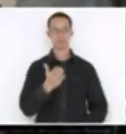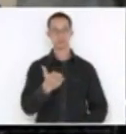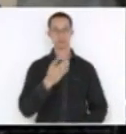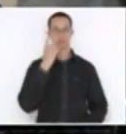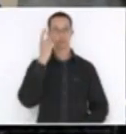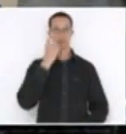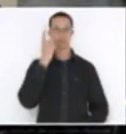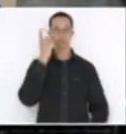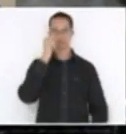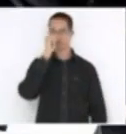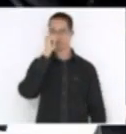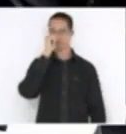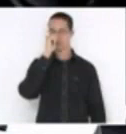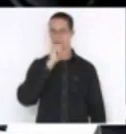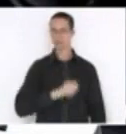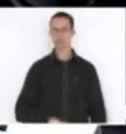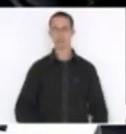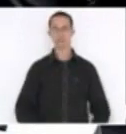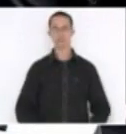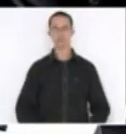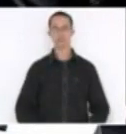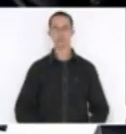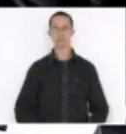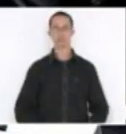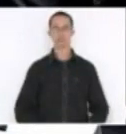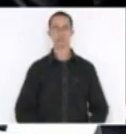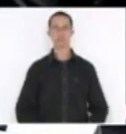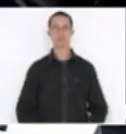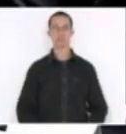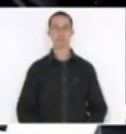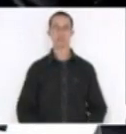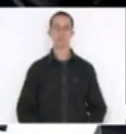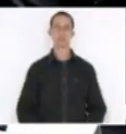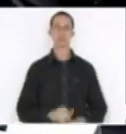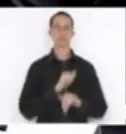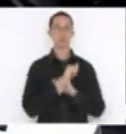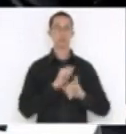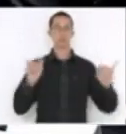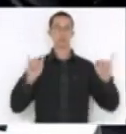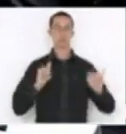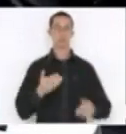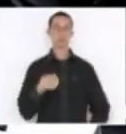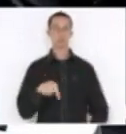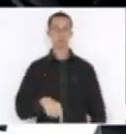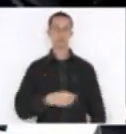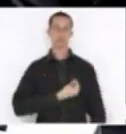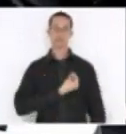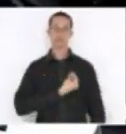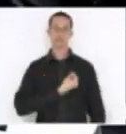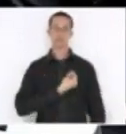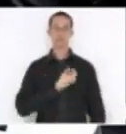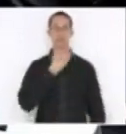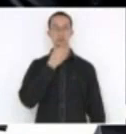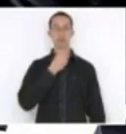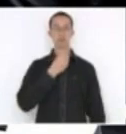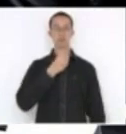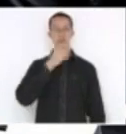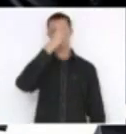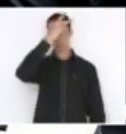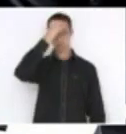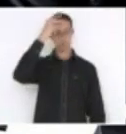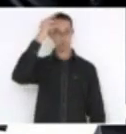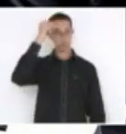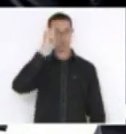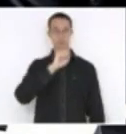deputado João Amin. Obrigado, presidente. Pela ordem. Só para registrar a presença aqui na casa, do prefeito São Carlos, o Rude Sander